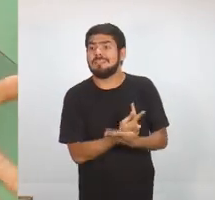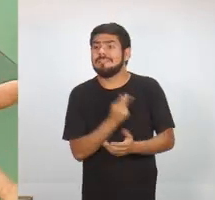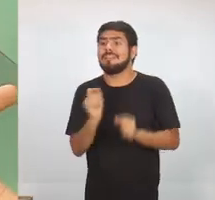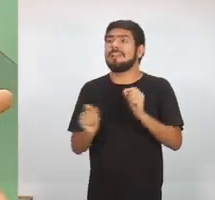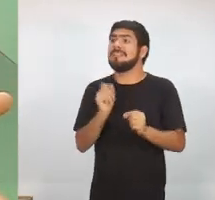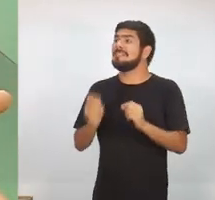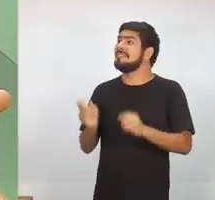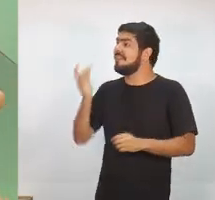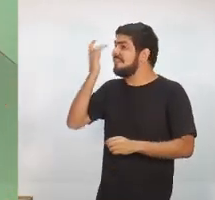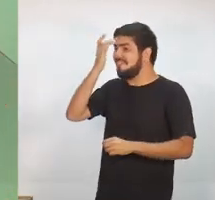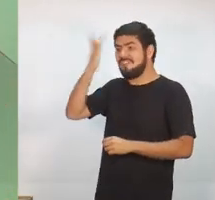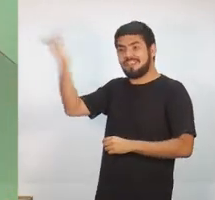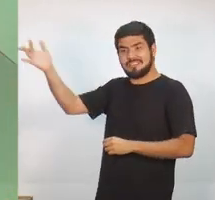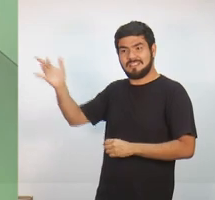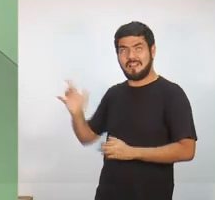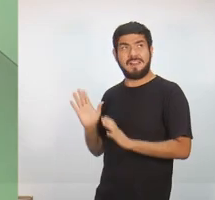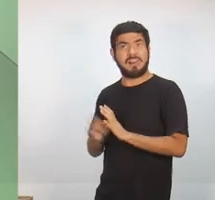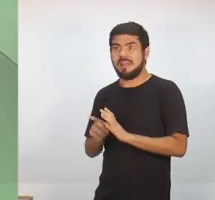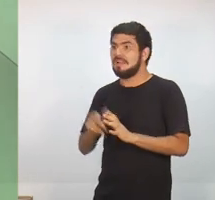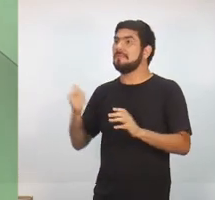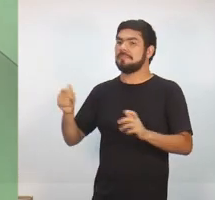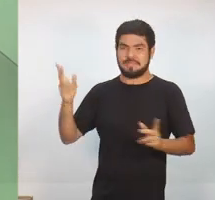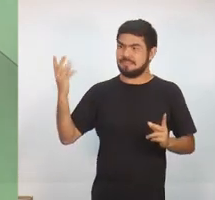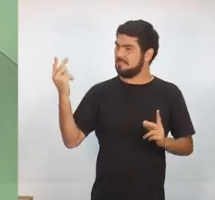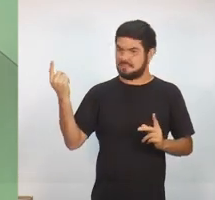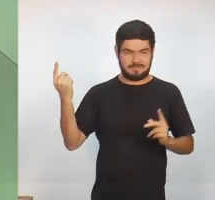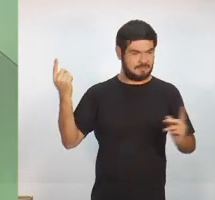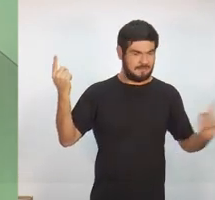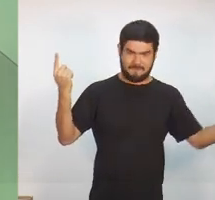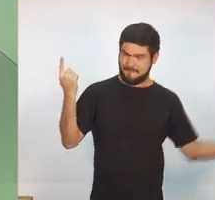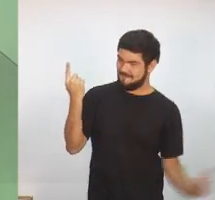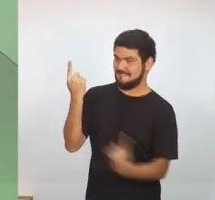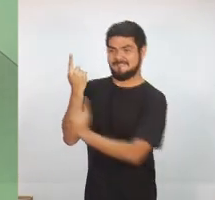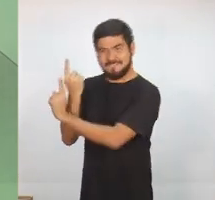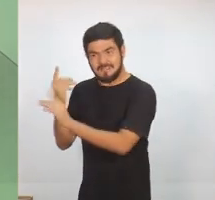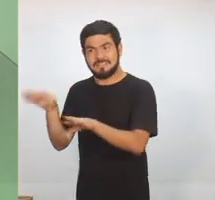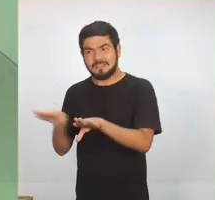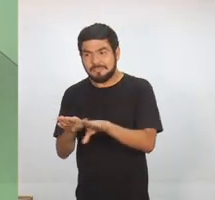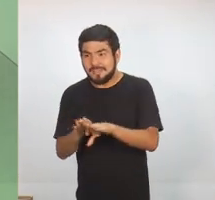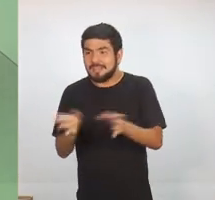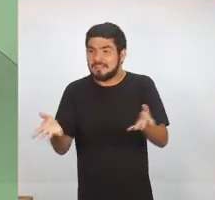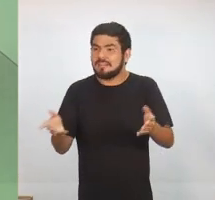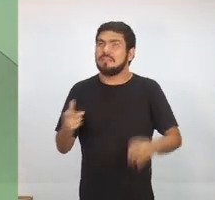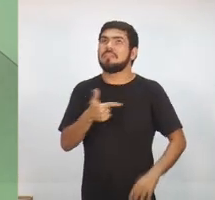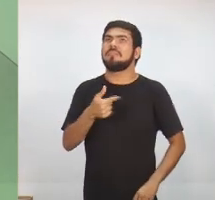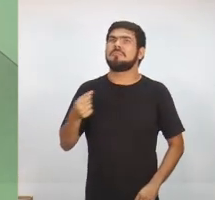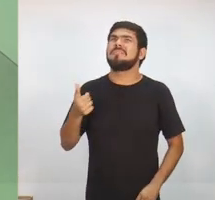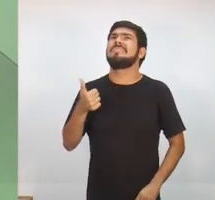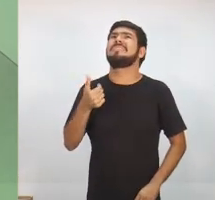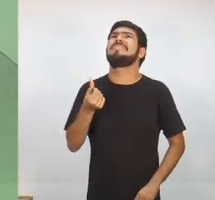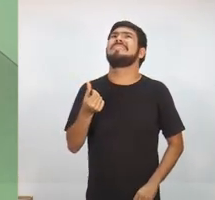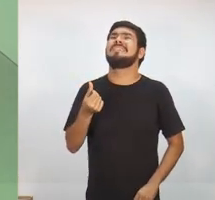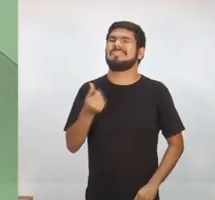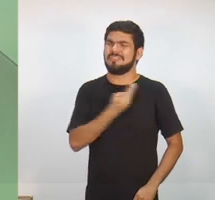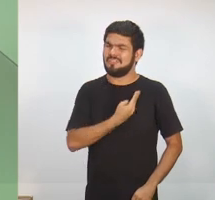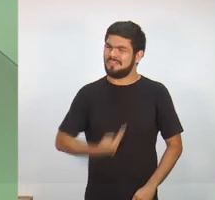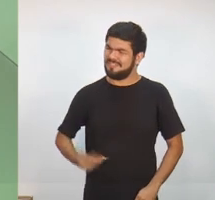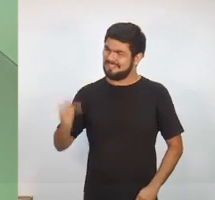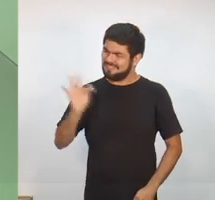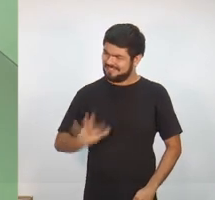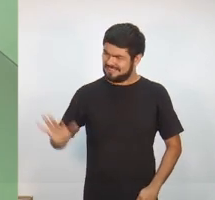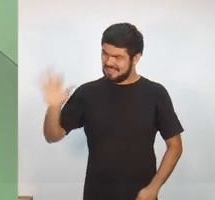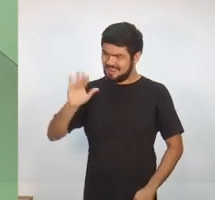facilitando a vida do bandido lá tem que sair do sistema. Em 2016, o governo federal mandou